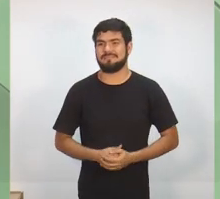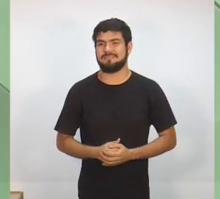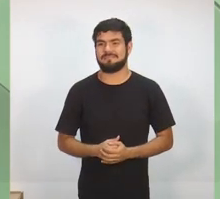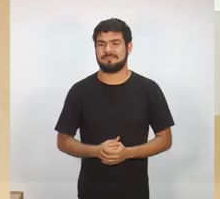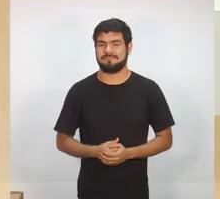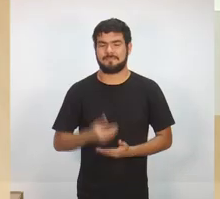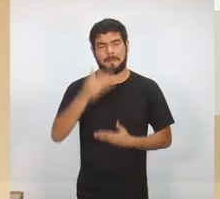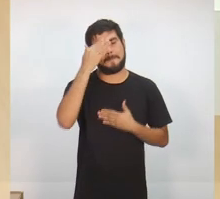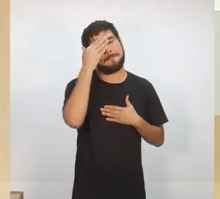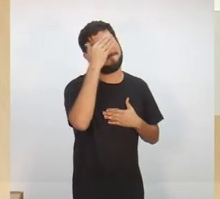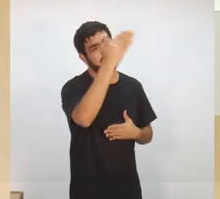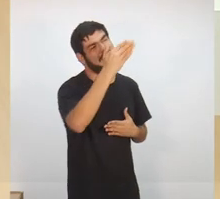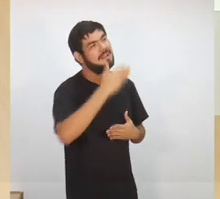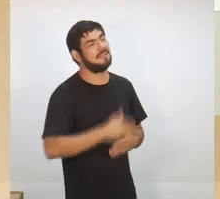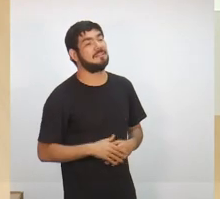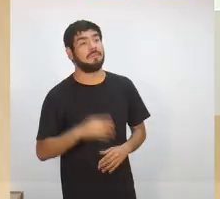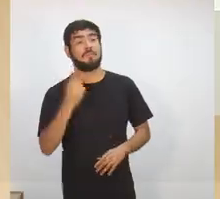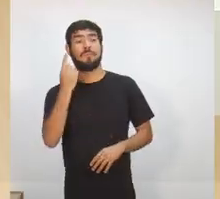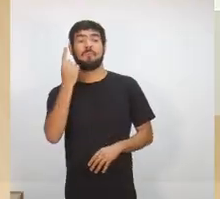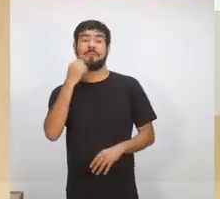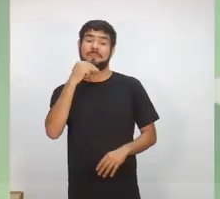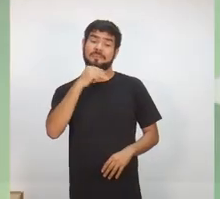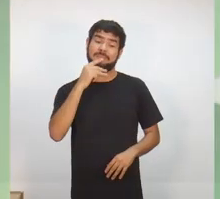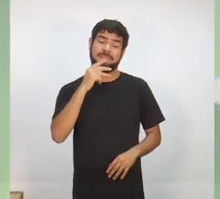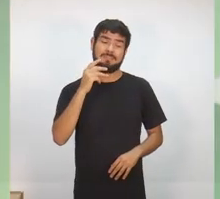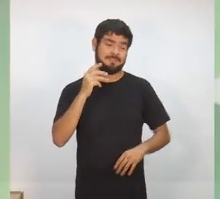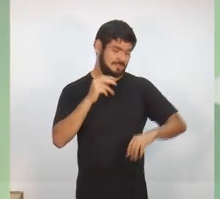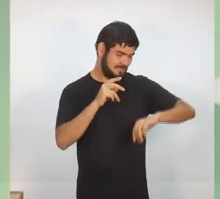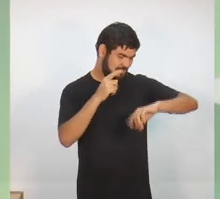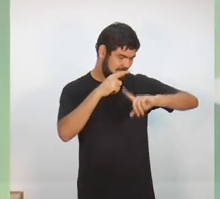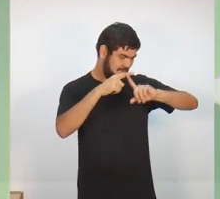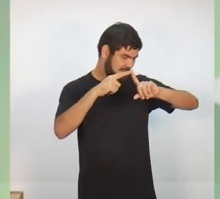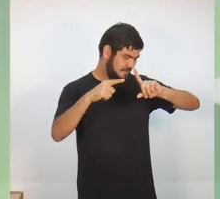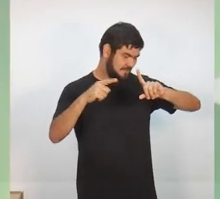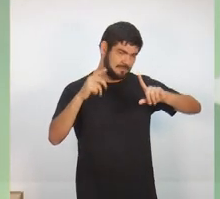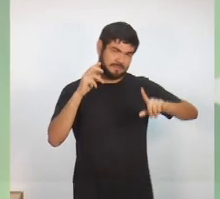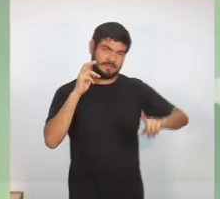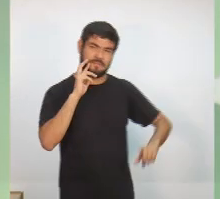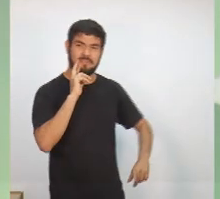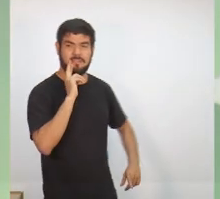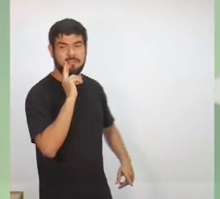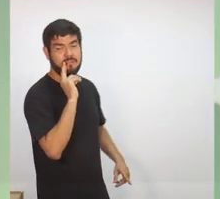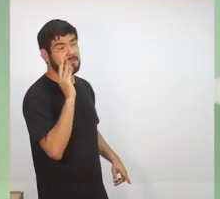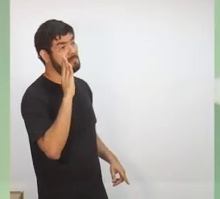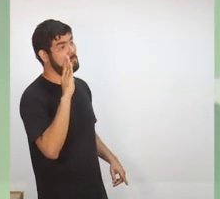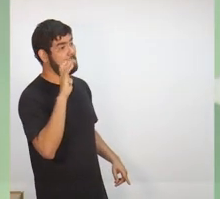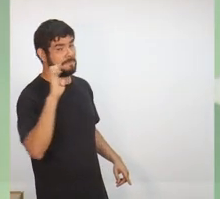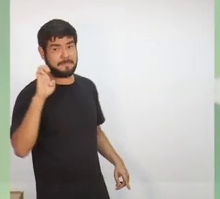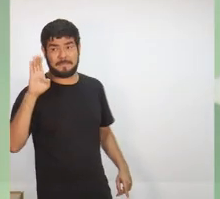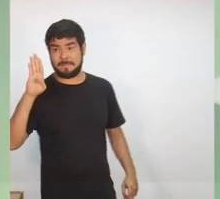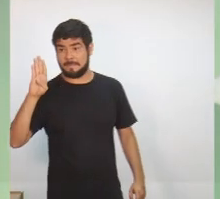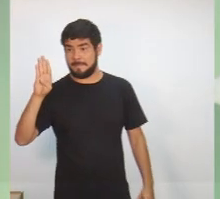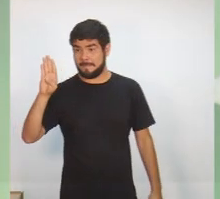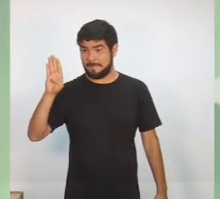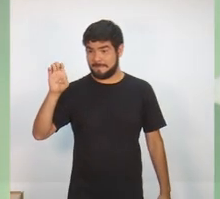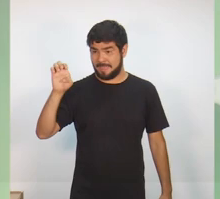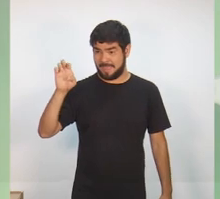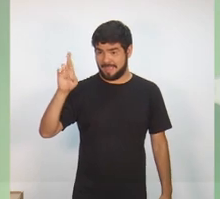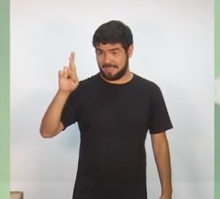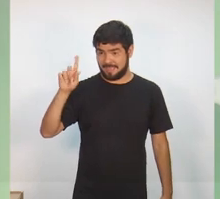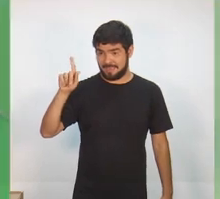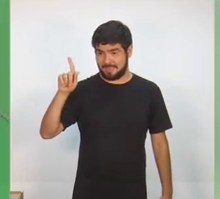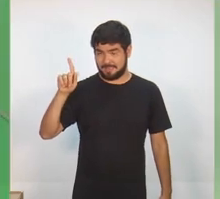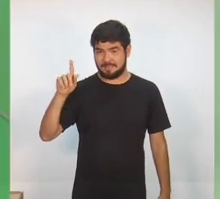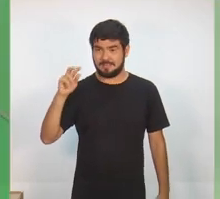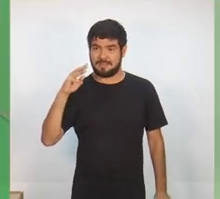Muito obrigada, candidato. Um minuto e trinta agora na tela, por favor, para que o candidato Berg, da UGT, possa fazer a sua tréplica. Um minuto e